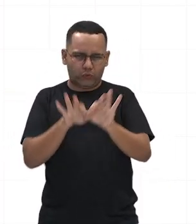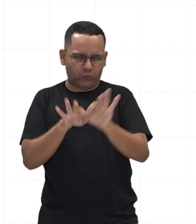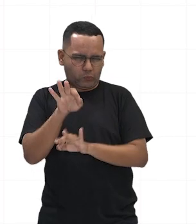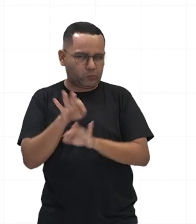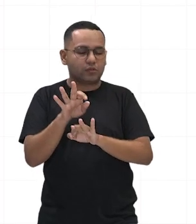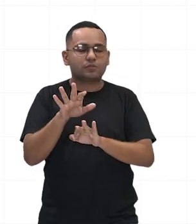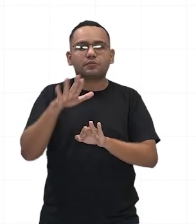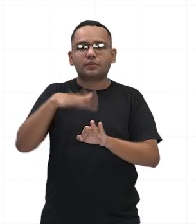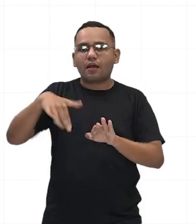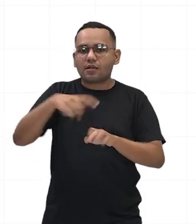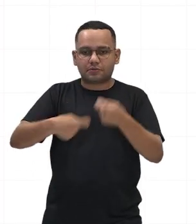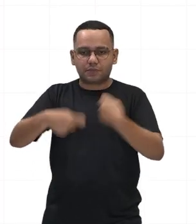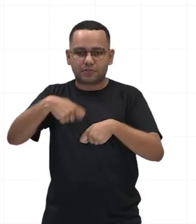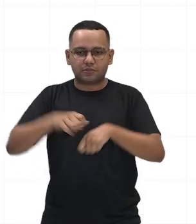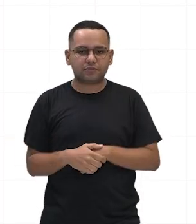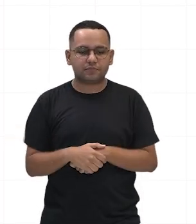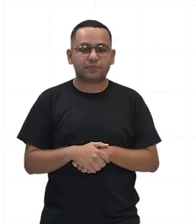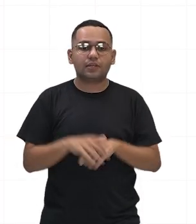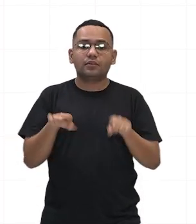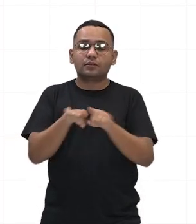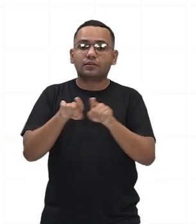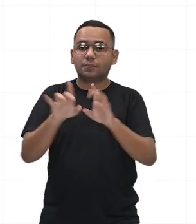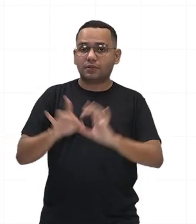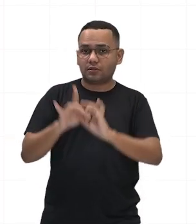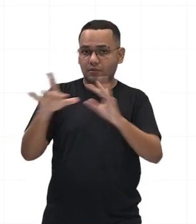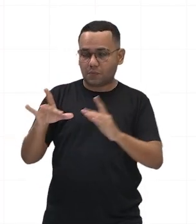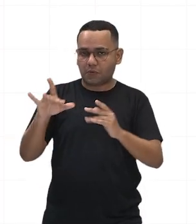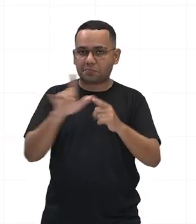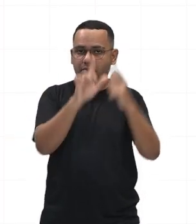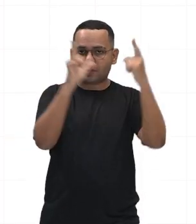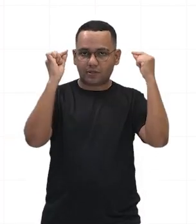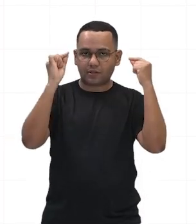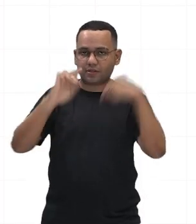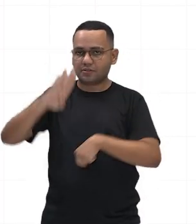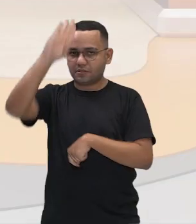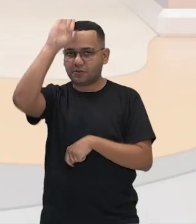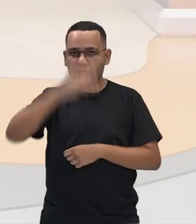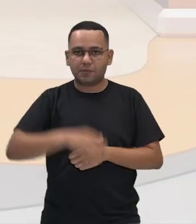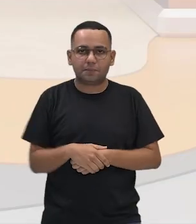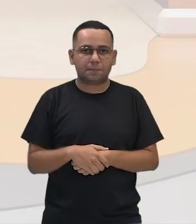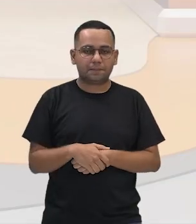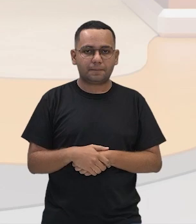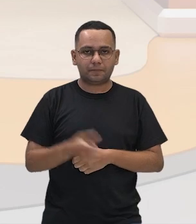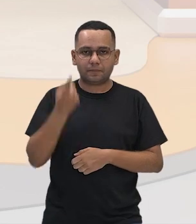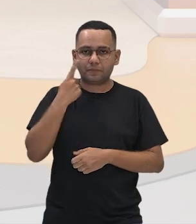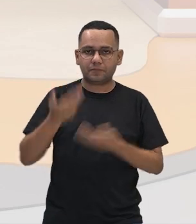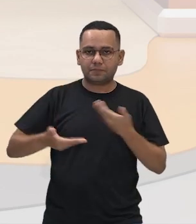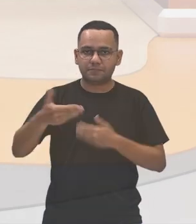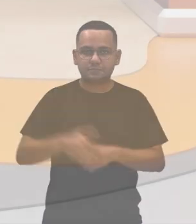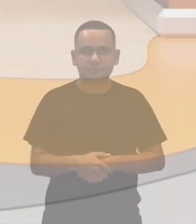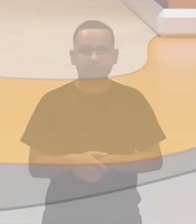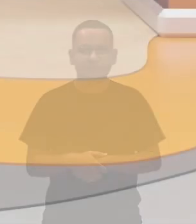da Polis e da Democracia na Grécia e Roma. Vamos lá, então?